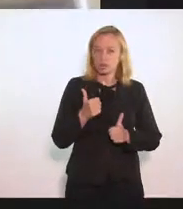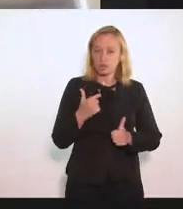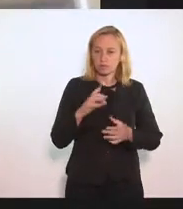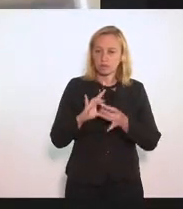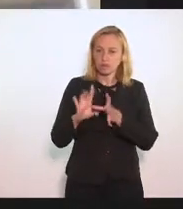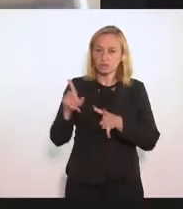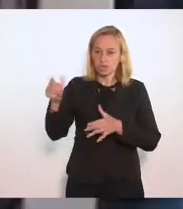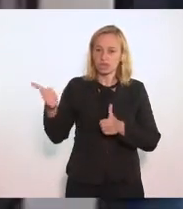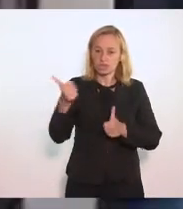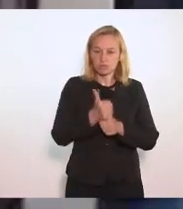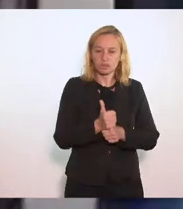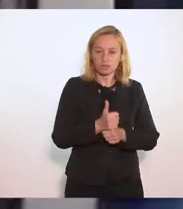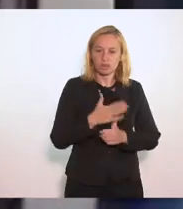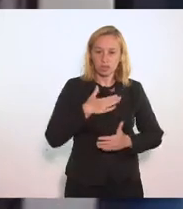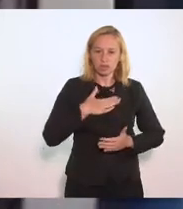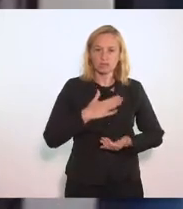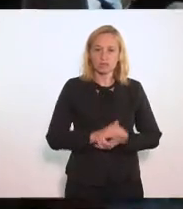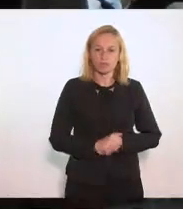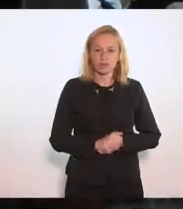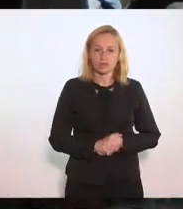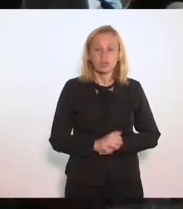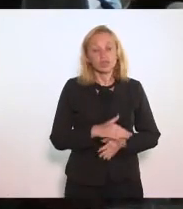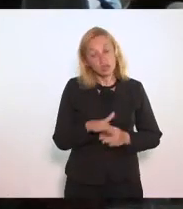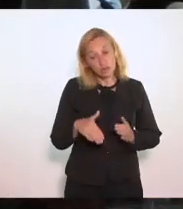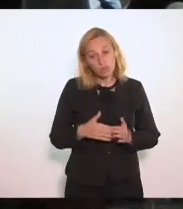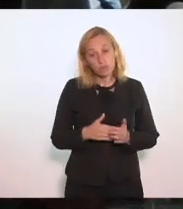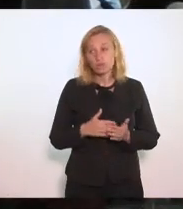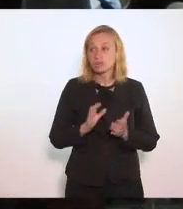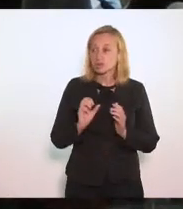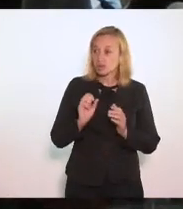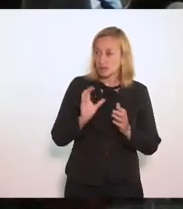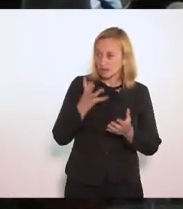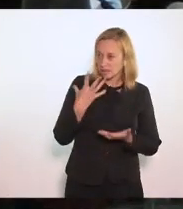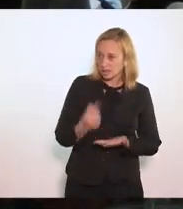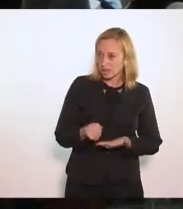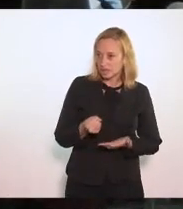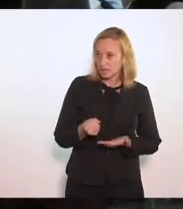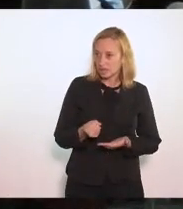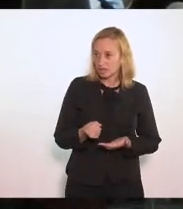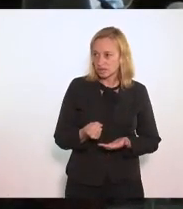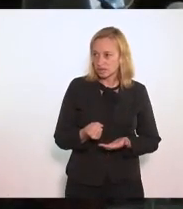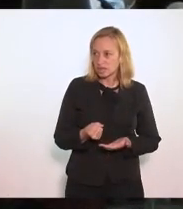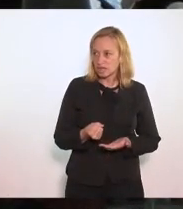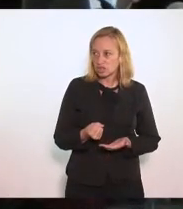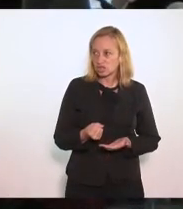Para a deputada Célia Jordão Se todos os demais Concordarem É